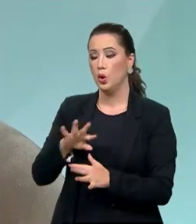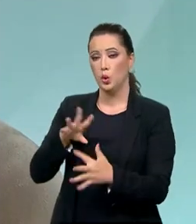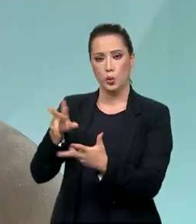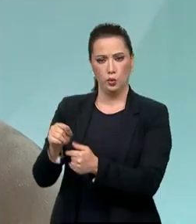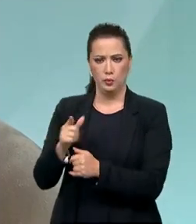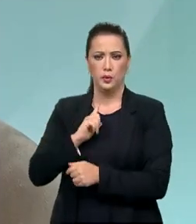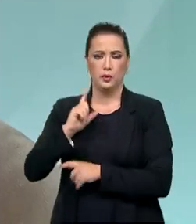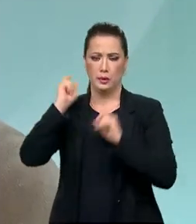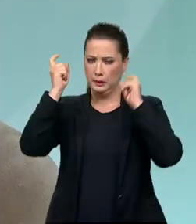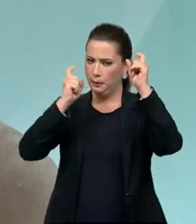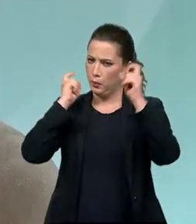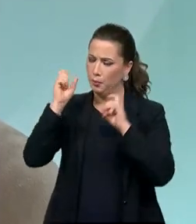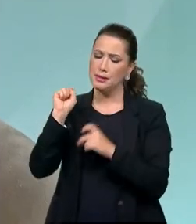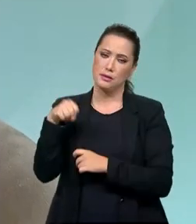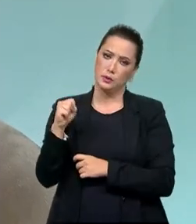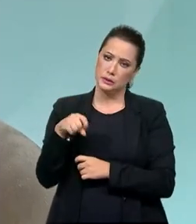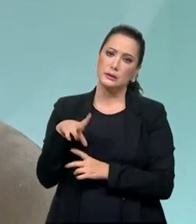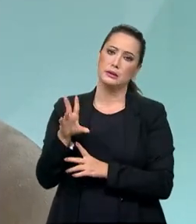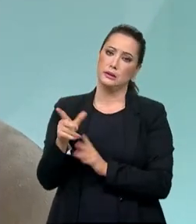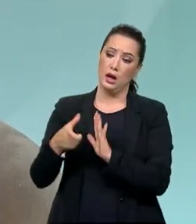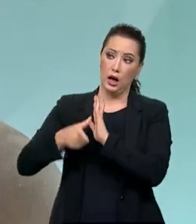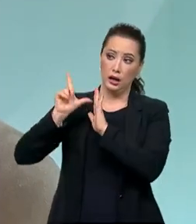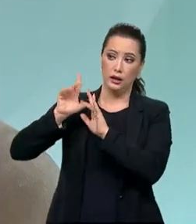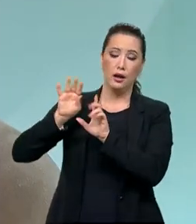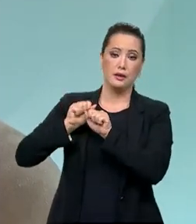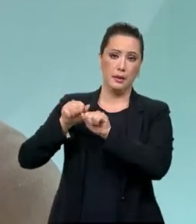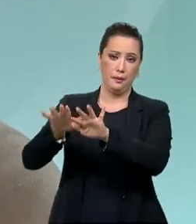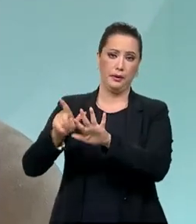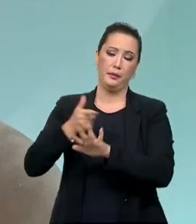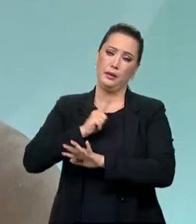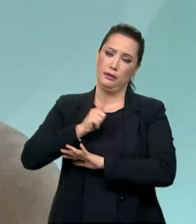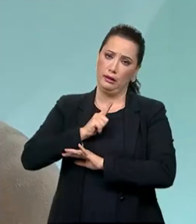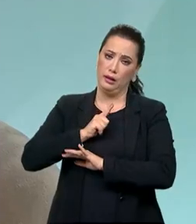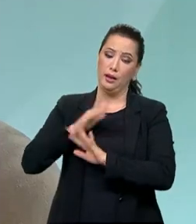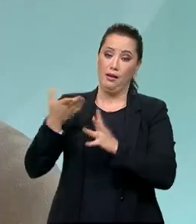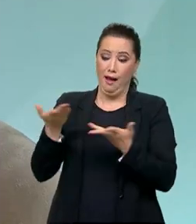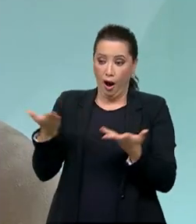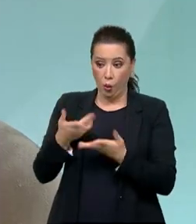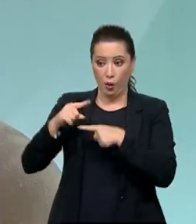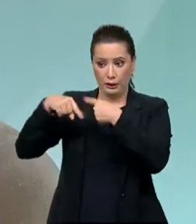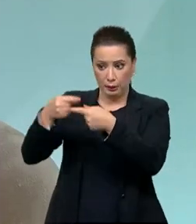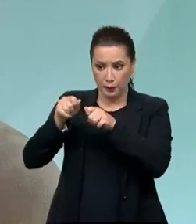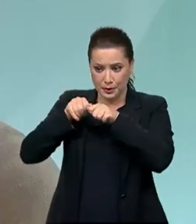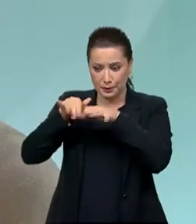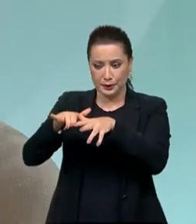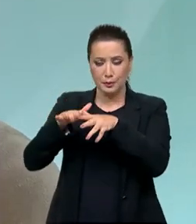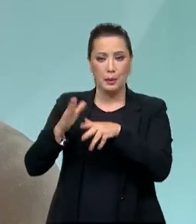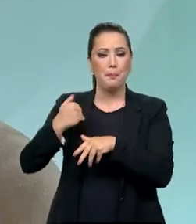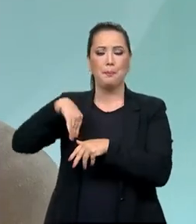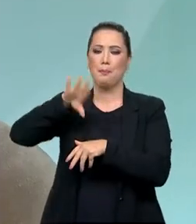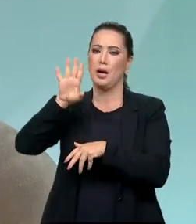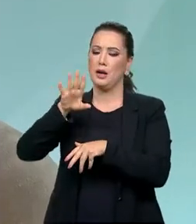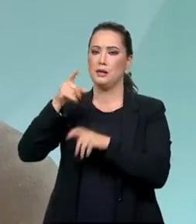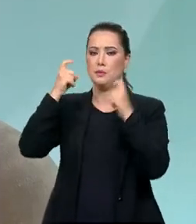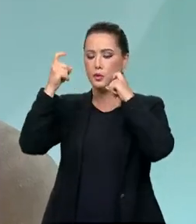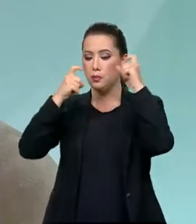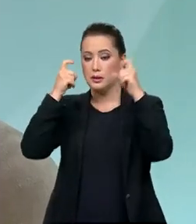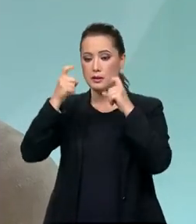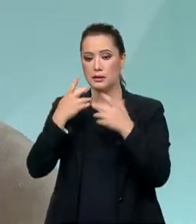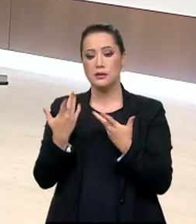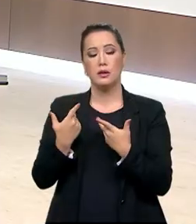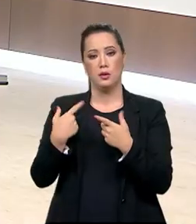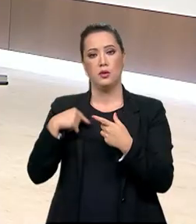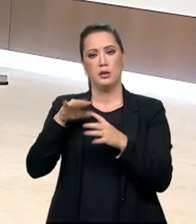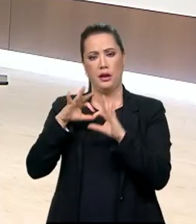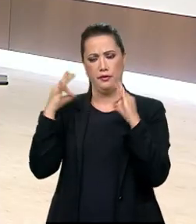pós-pandêmico é mais importante, porque a família é resiliente, a família é bem estruturada, não é? Mas mais